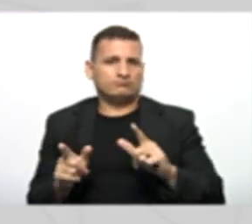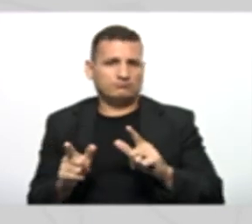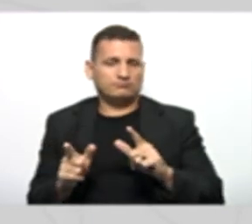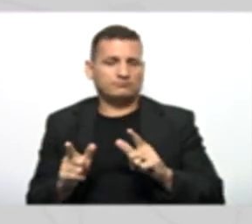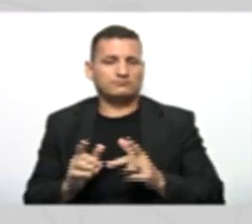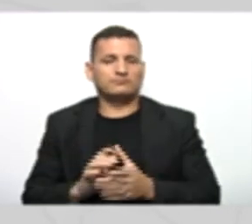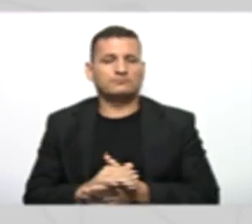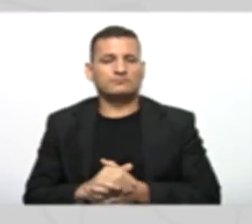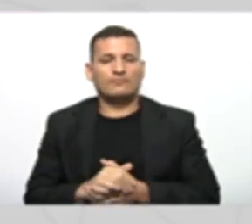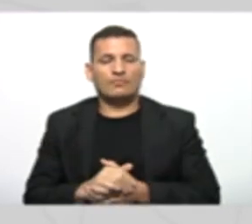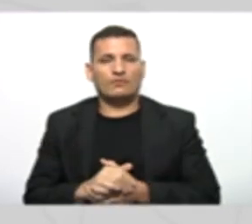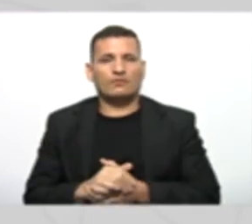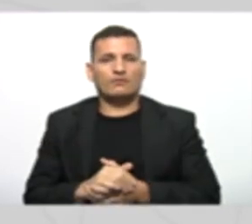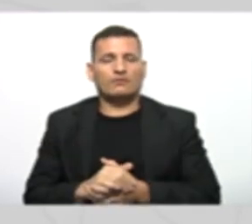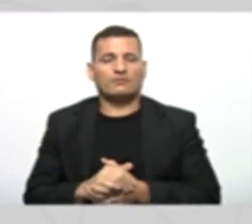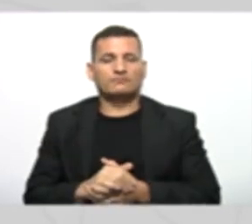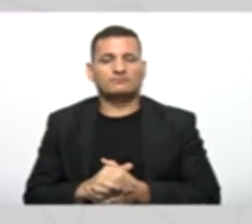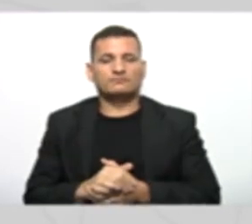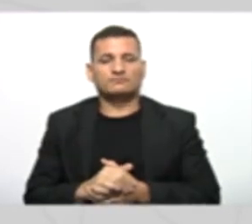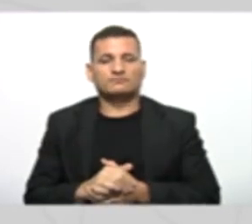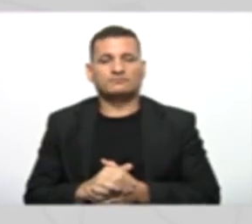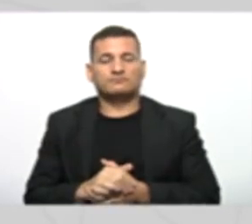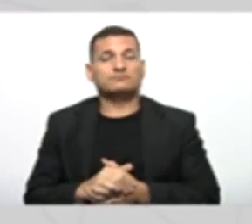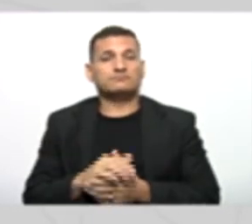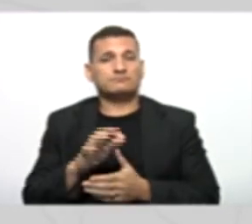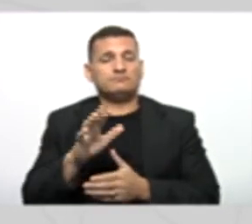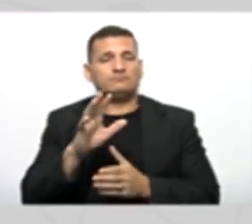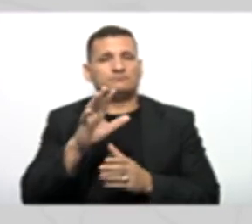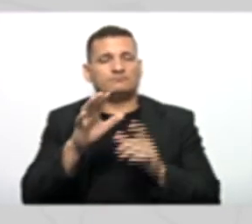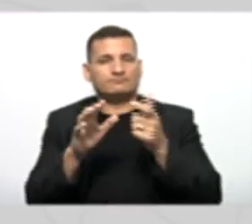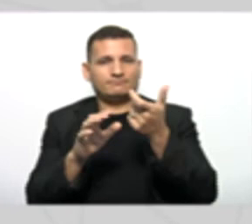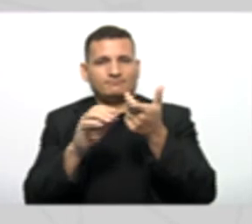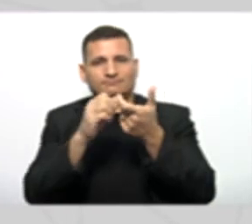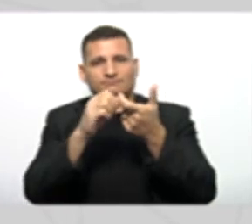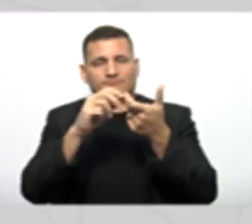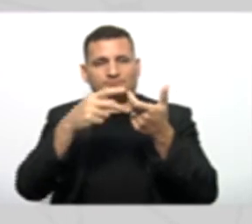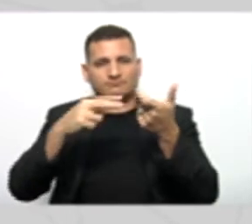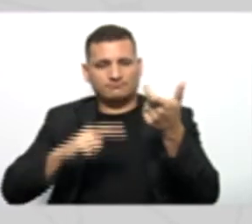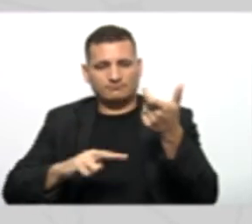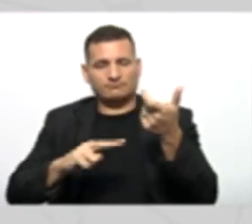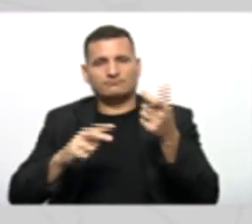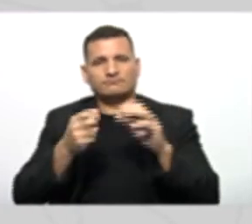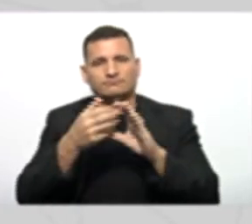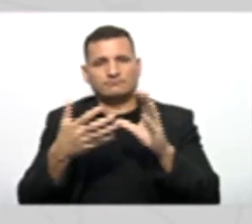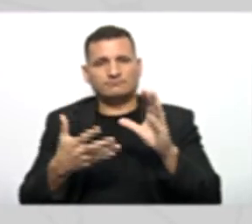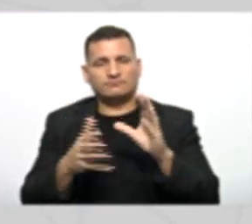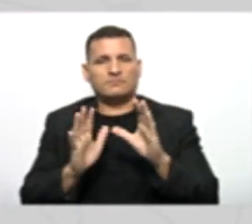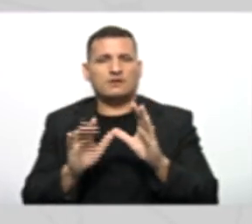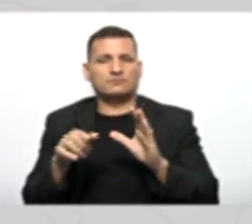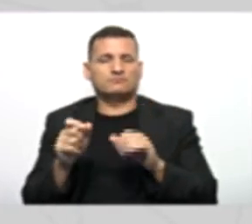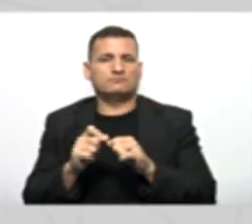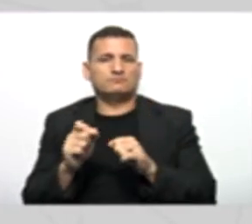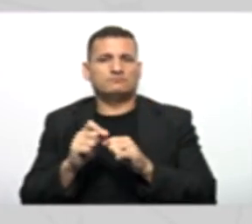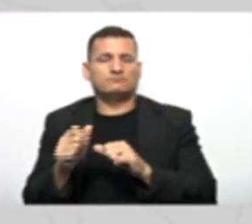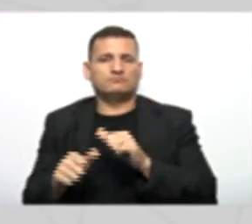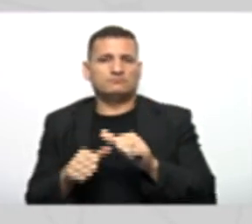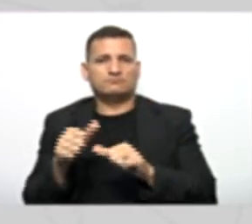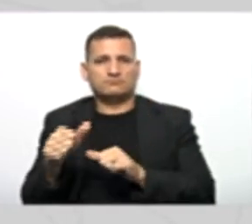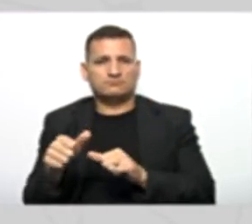Então ela recebeu Essas características Ela herdou Essas características Mas fez uma pequena Modificação